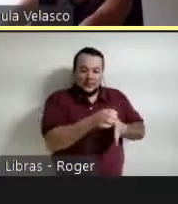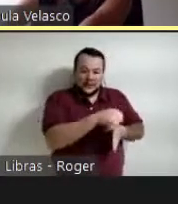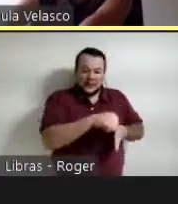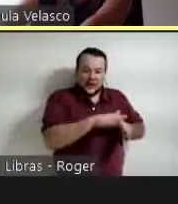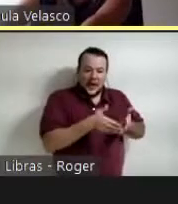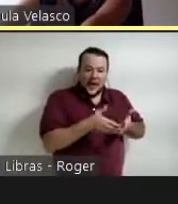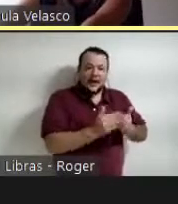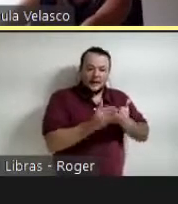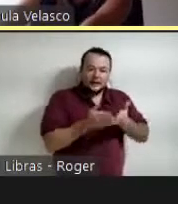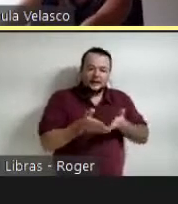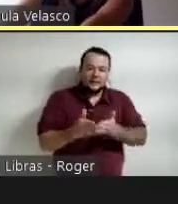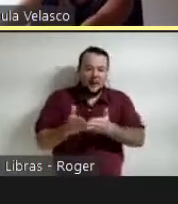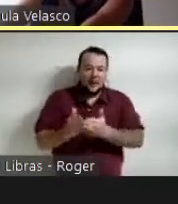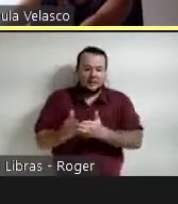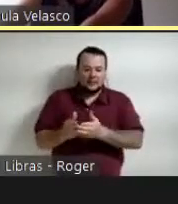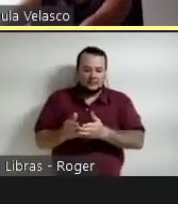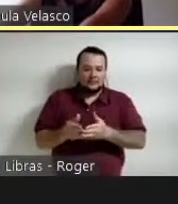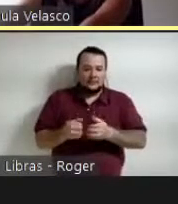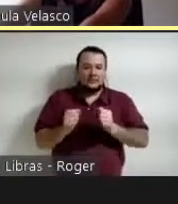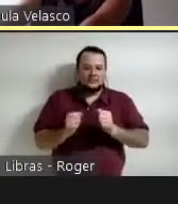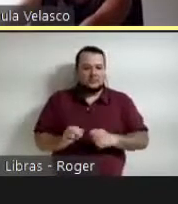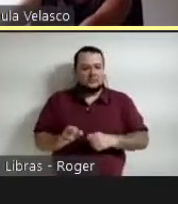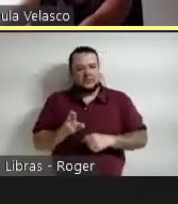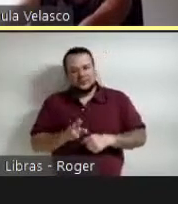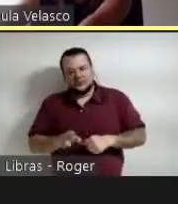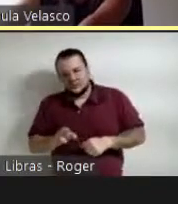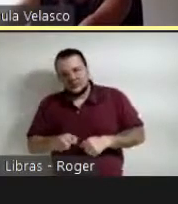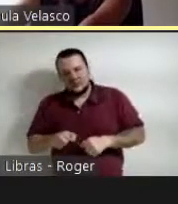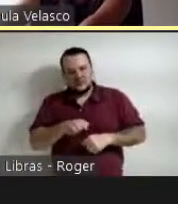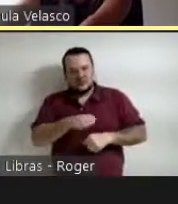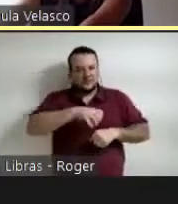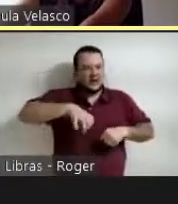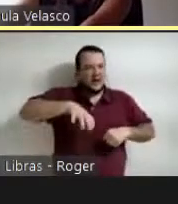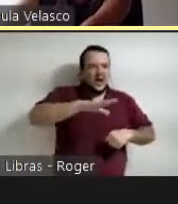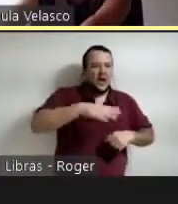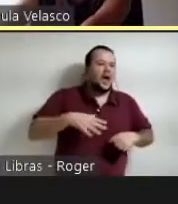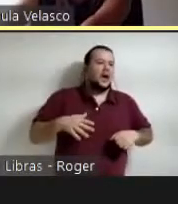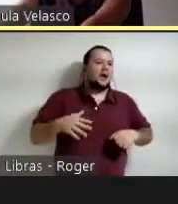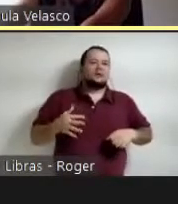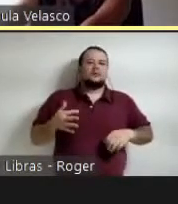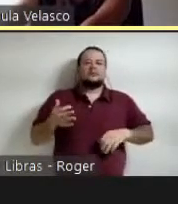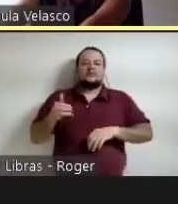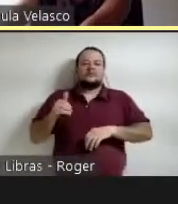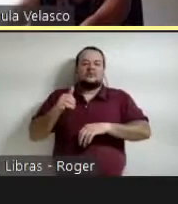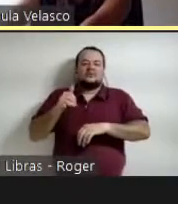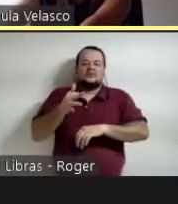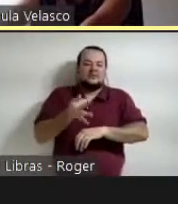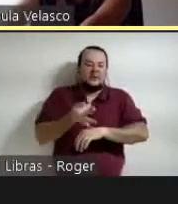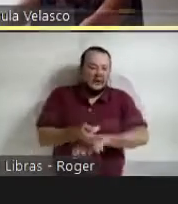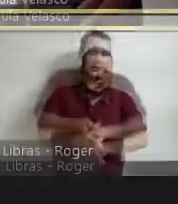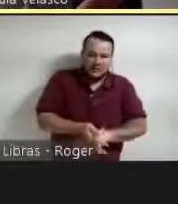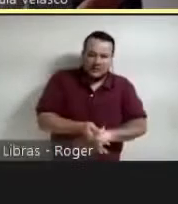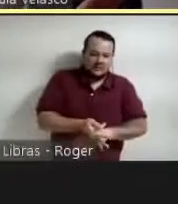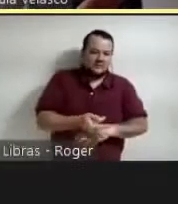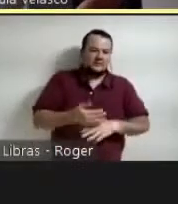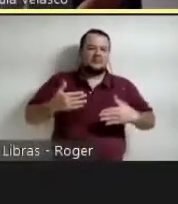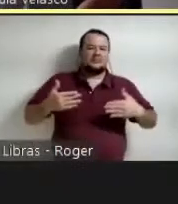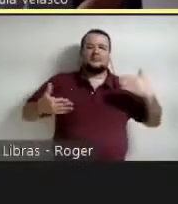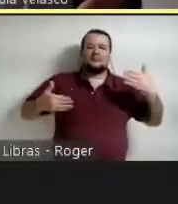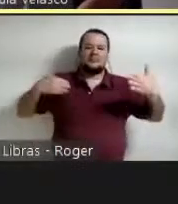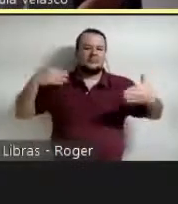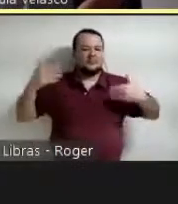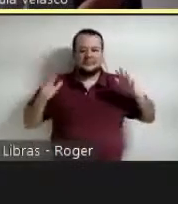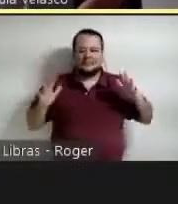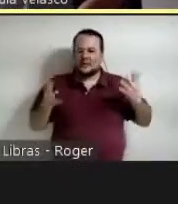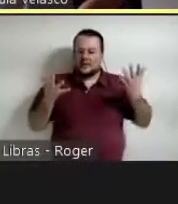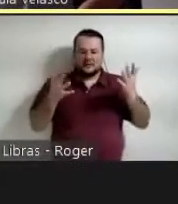para ferias, eventos, conciertos, convenções e atividades da cidade. Un cielo colgante de fieltro roxo cubre a